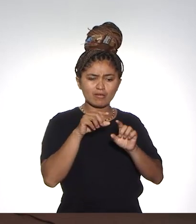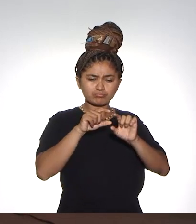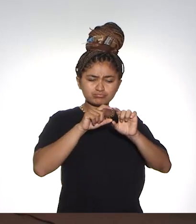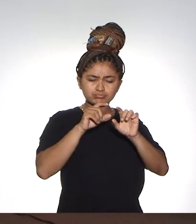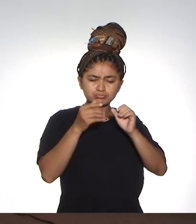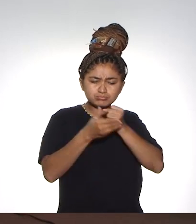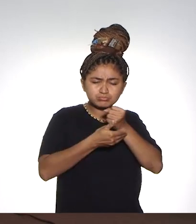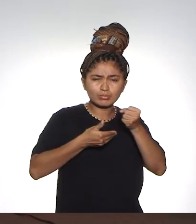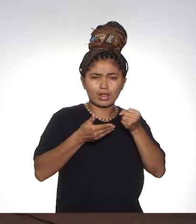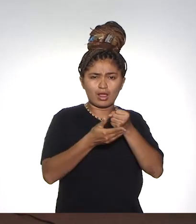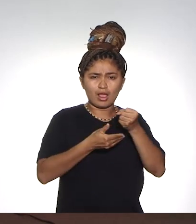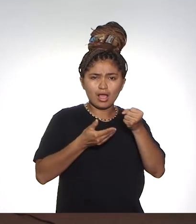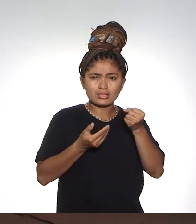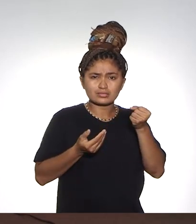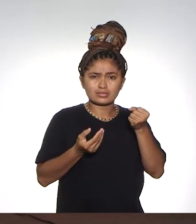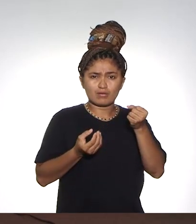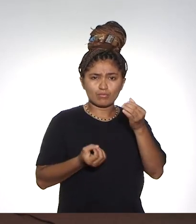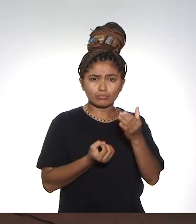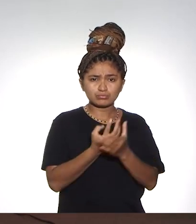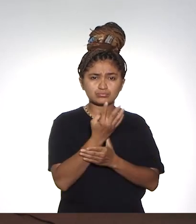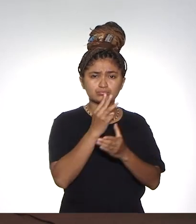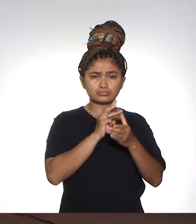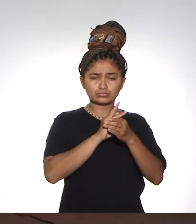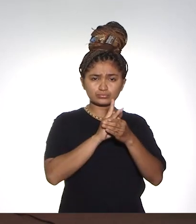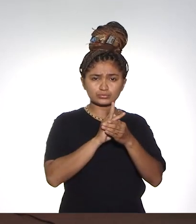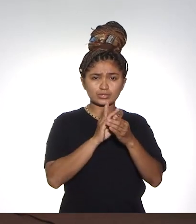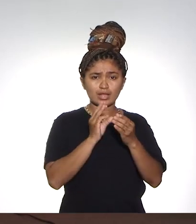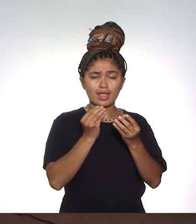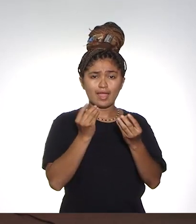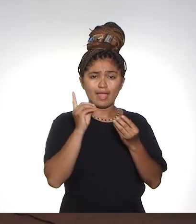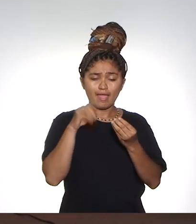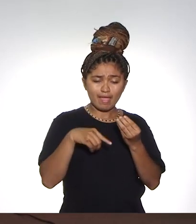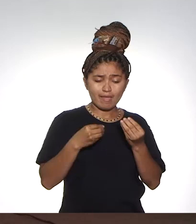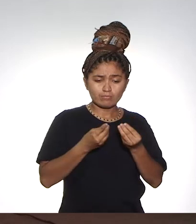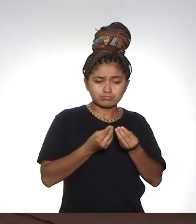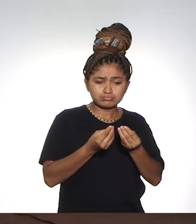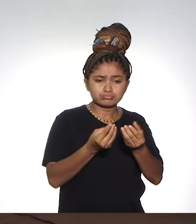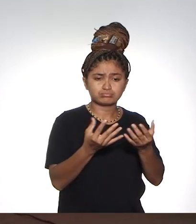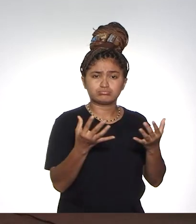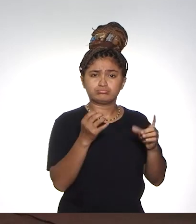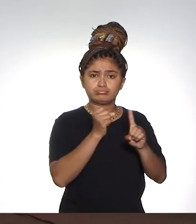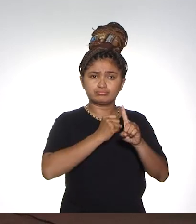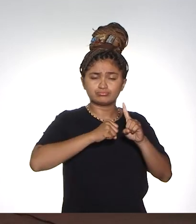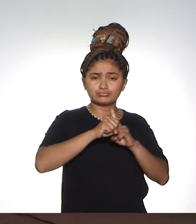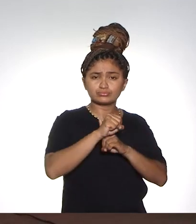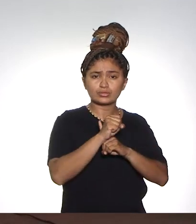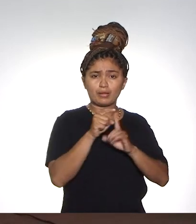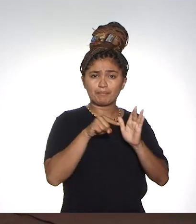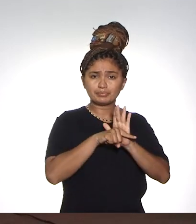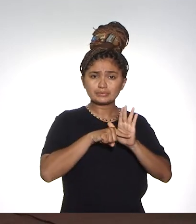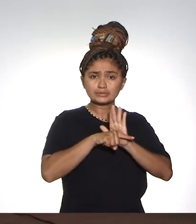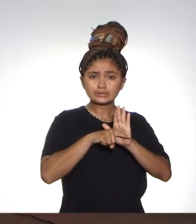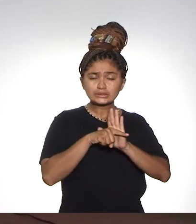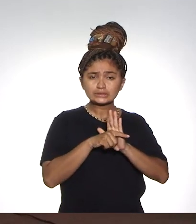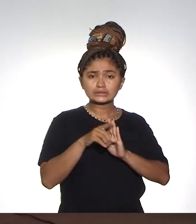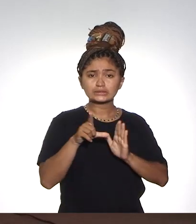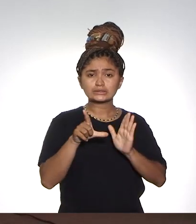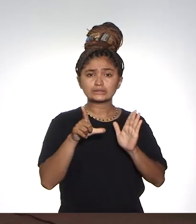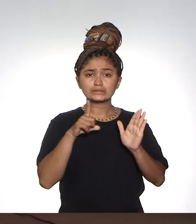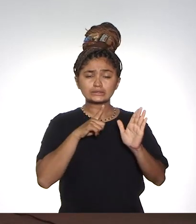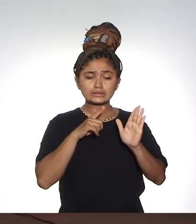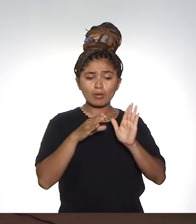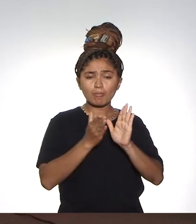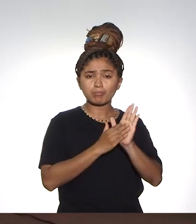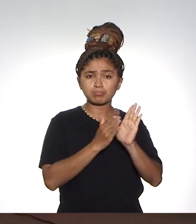a cerne da universidade, é a base pela qual ela foi fundada, é dar esse retorno para a nossa sociedade. Então, a pesquisa, ela tem um papel